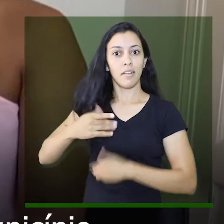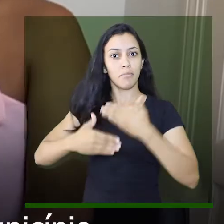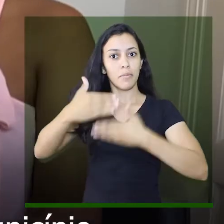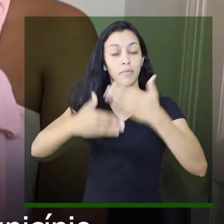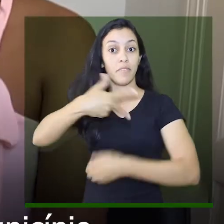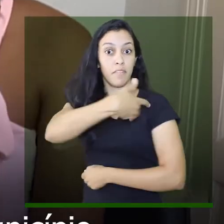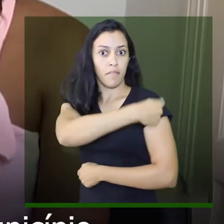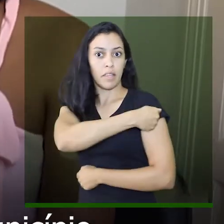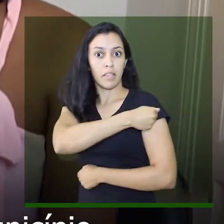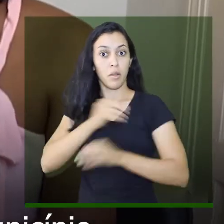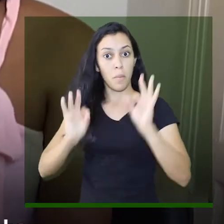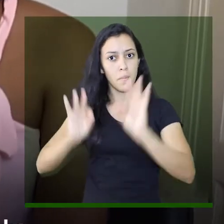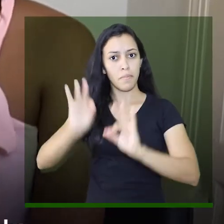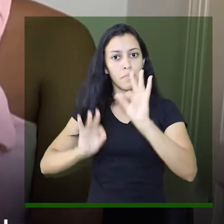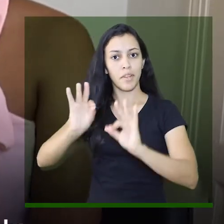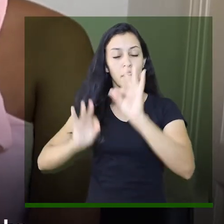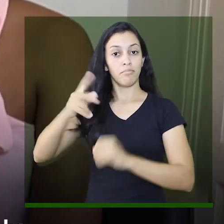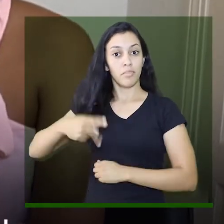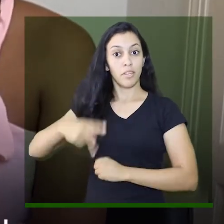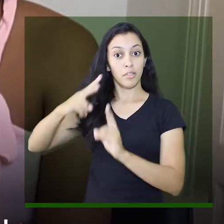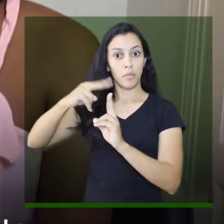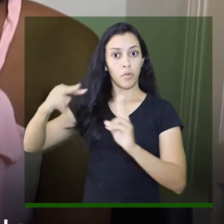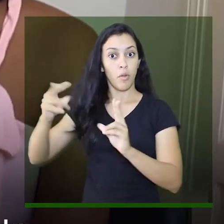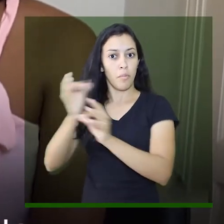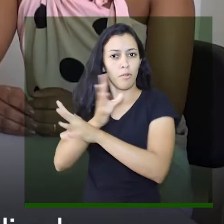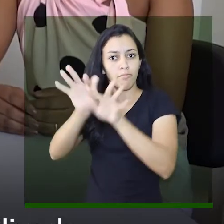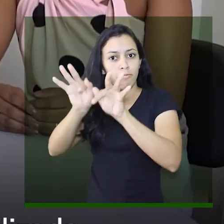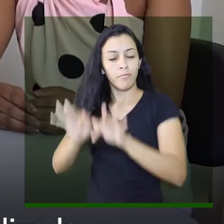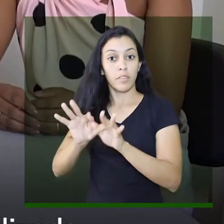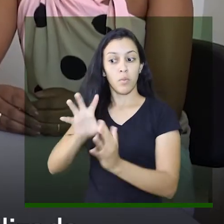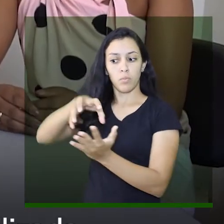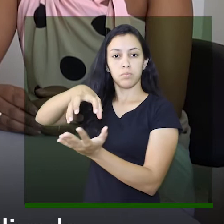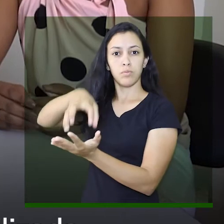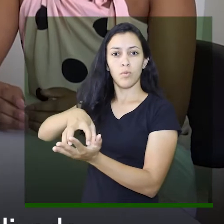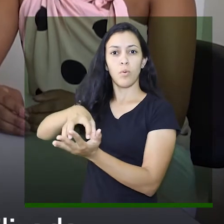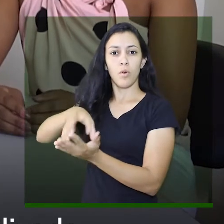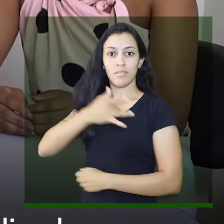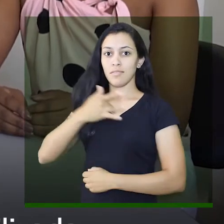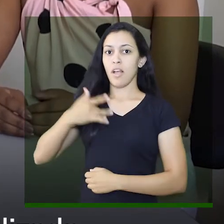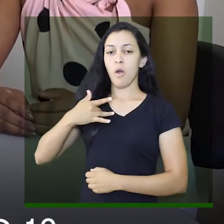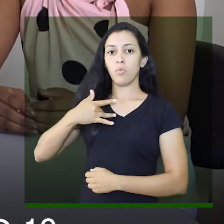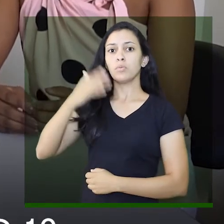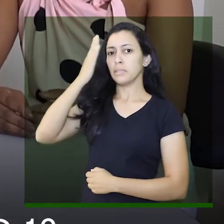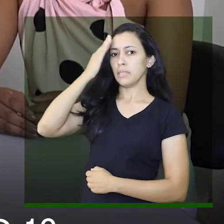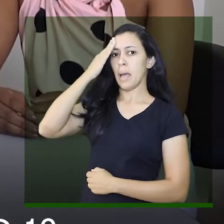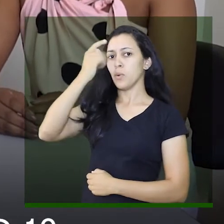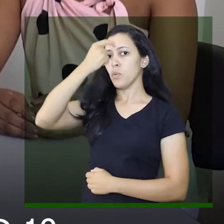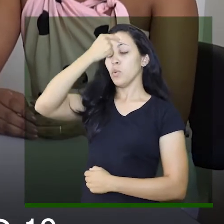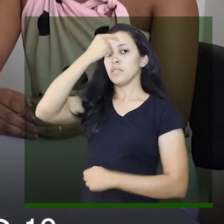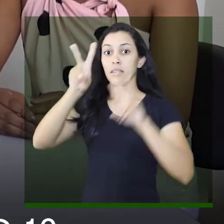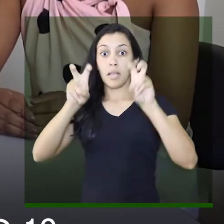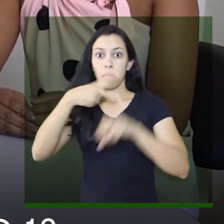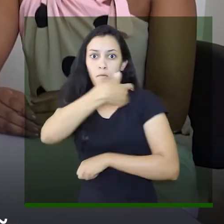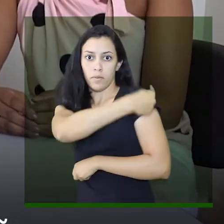vacina. O plano de contingência do município de Pontinópolis já está pronto, toda a secretaria já está mobilizada quanto à vacinação